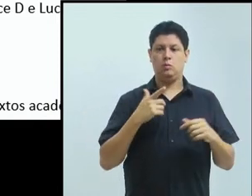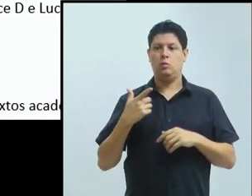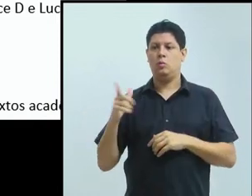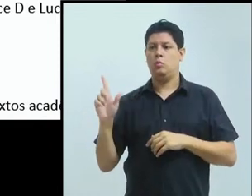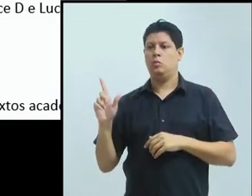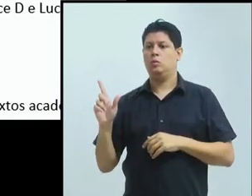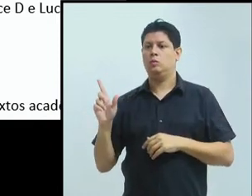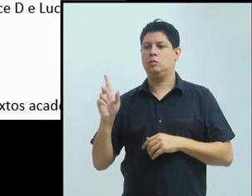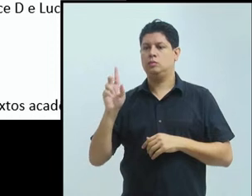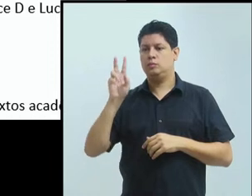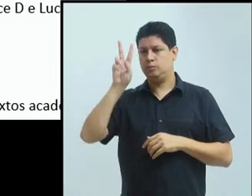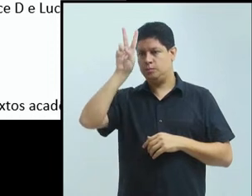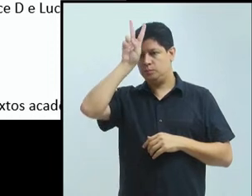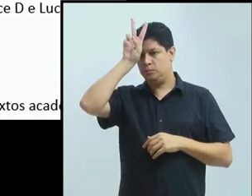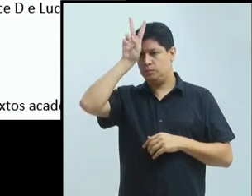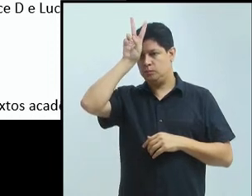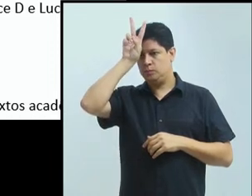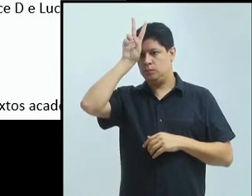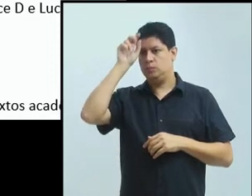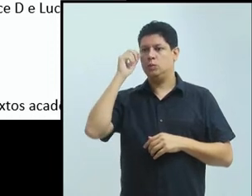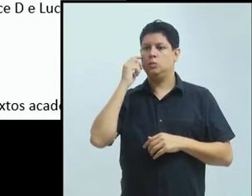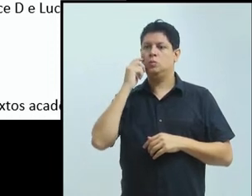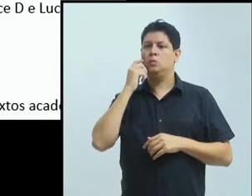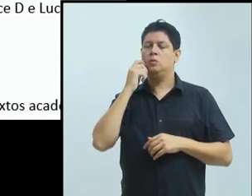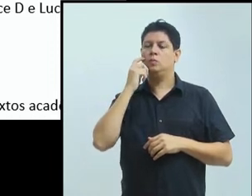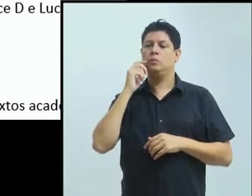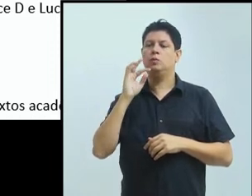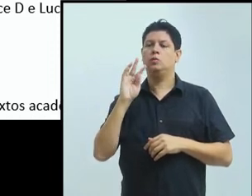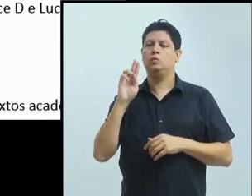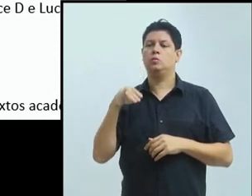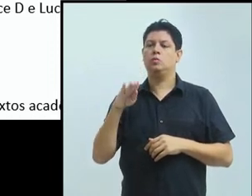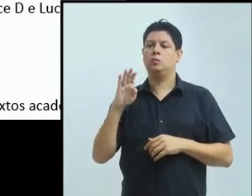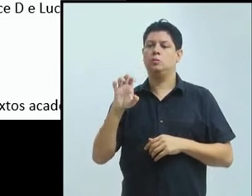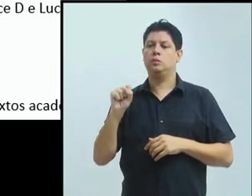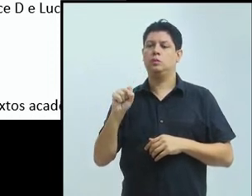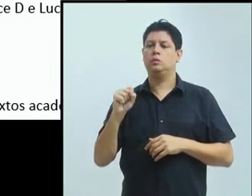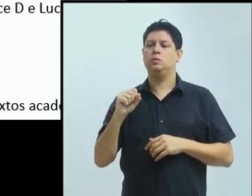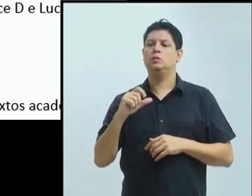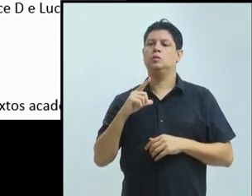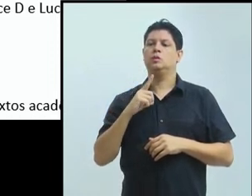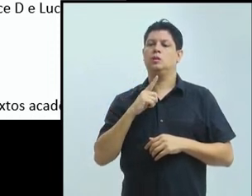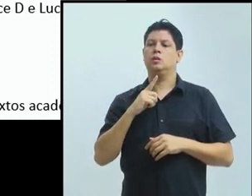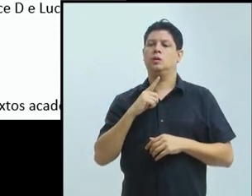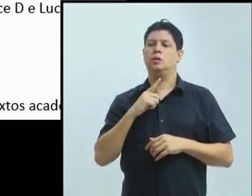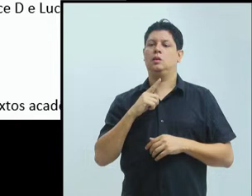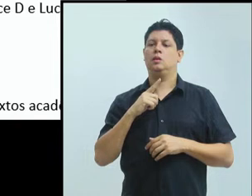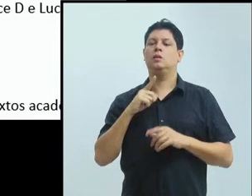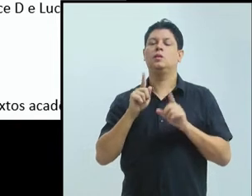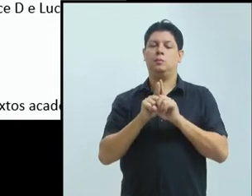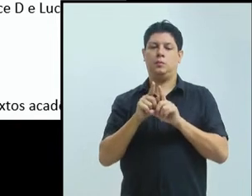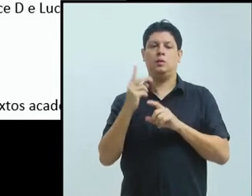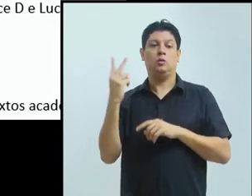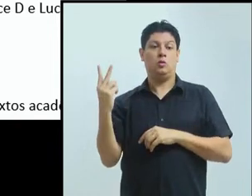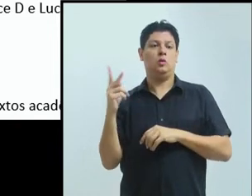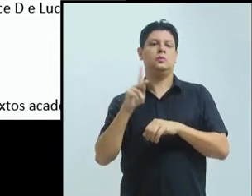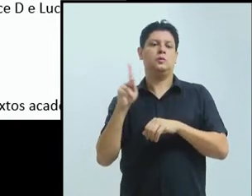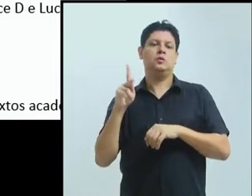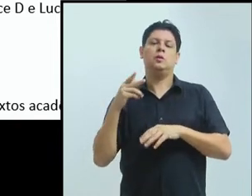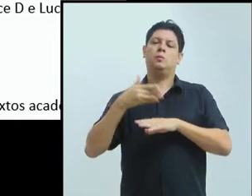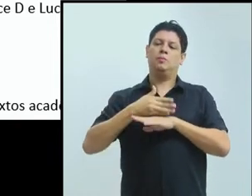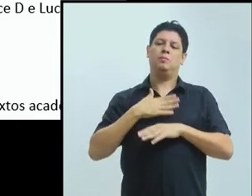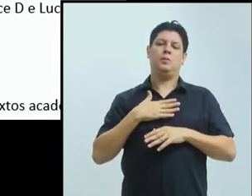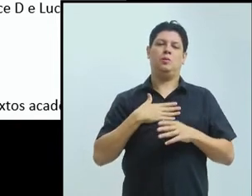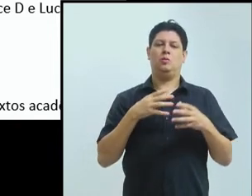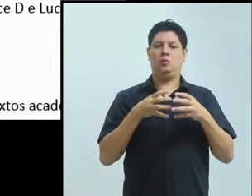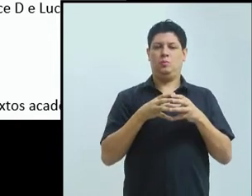Aqui temos a Diana e o Samuel, que são professores de lá, que são também membros do DICE, e vêm desenvolvendo